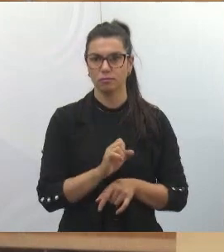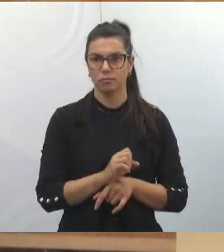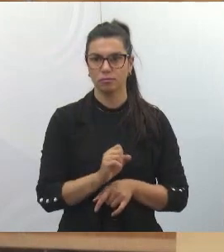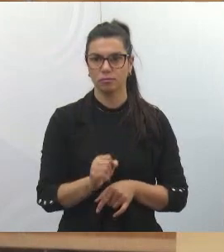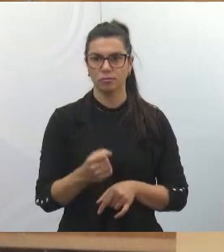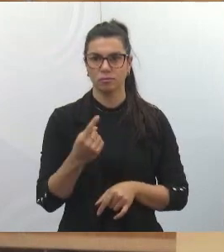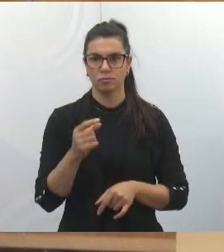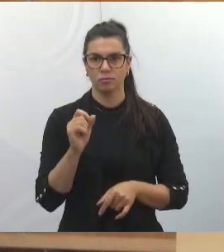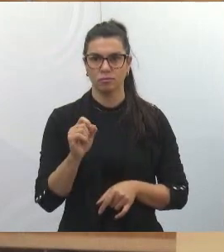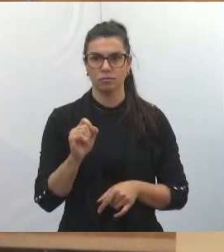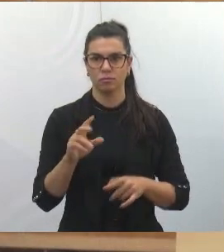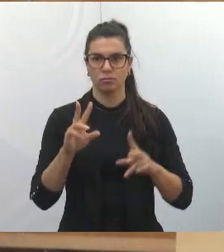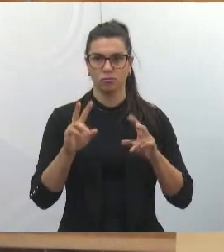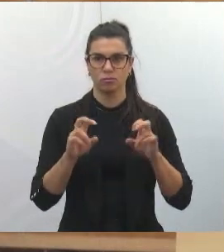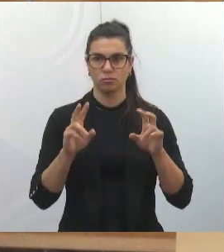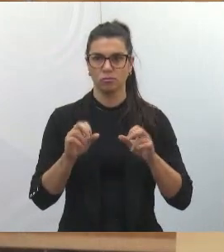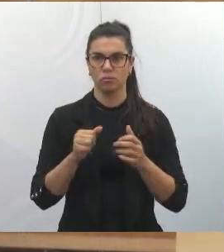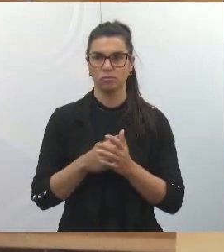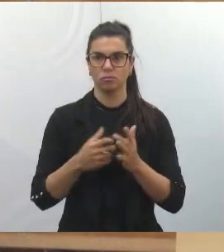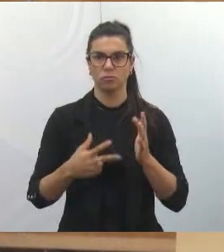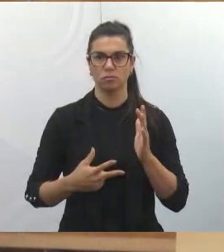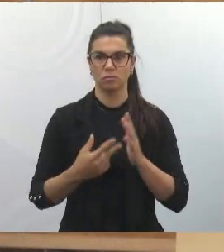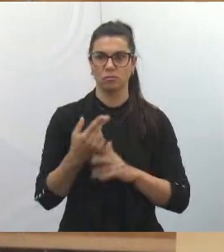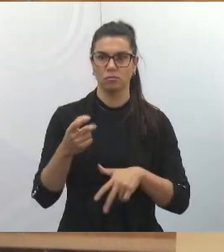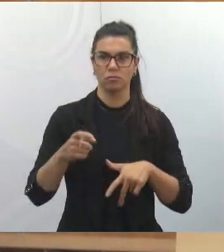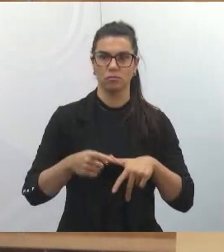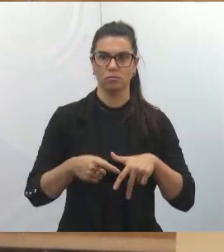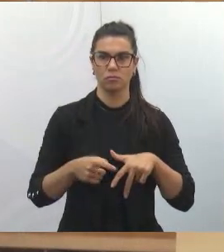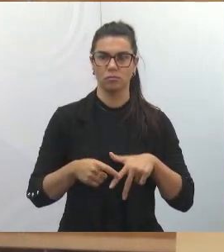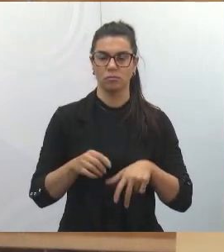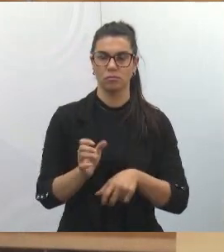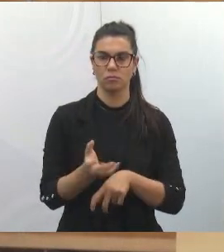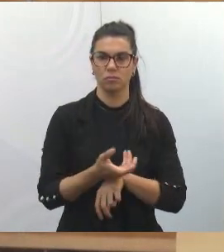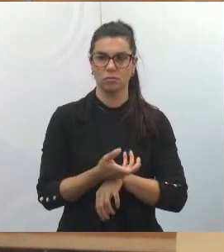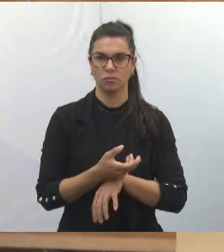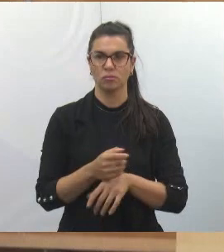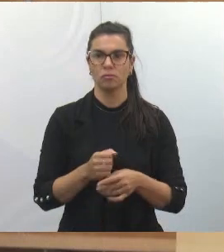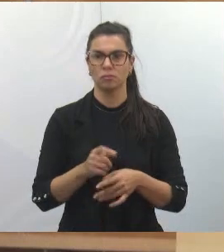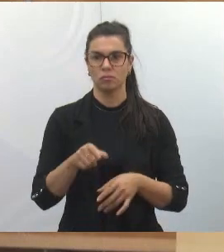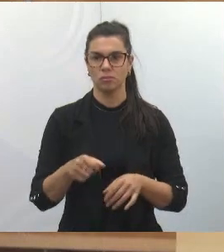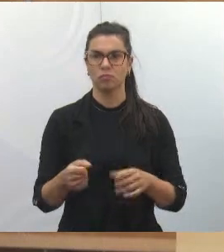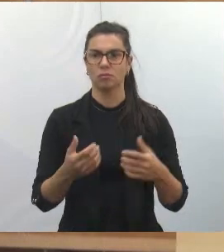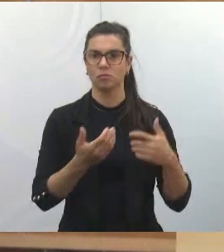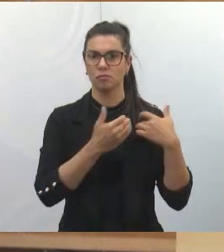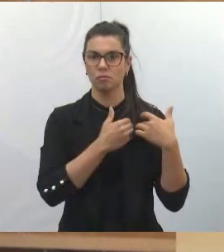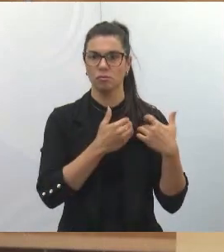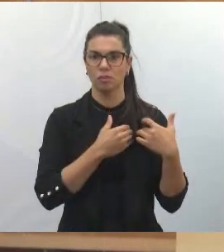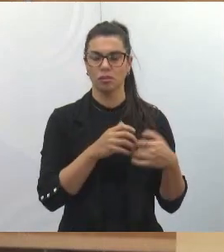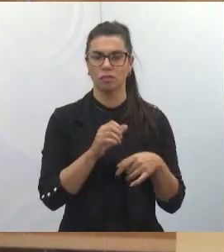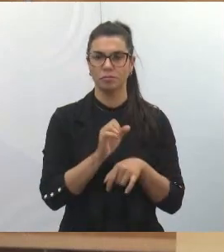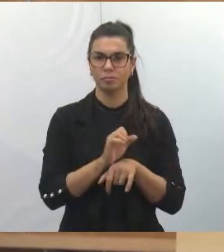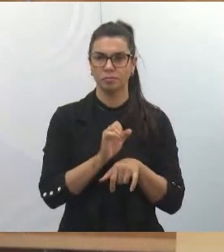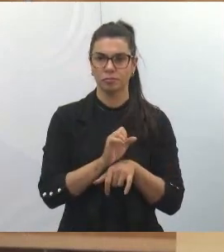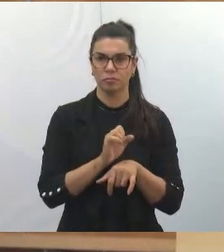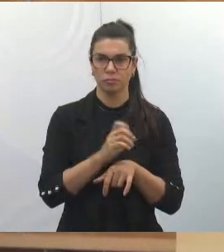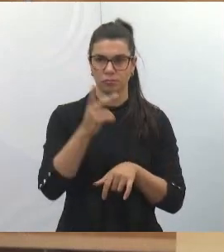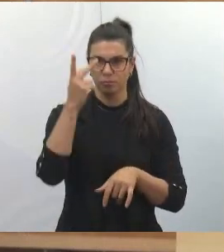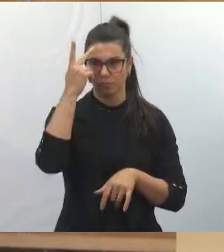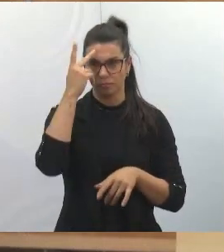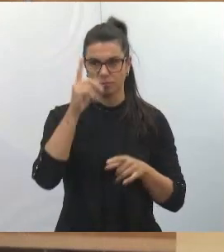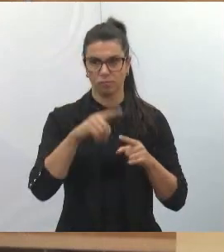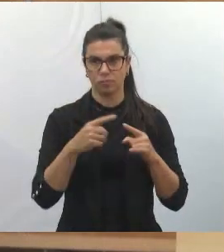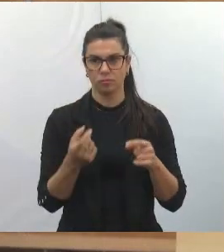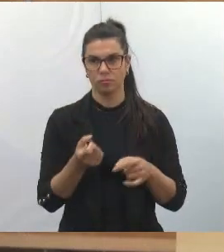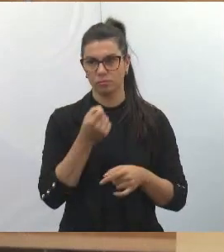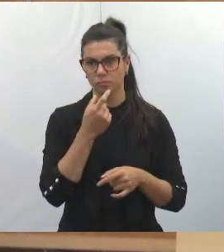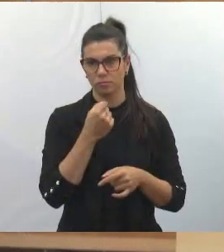Um, para as questões das cirurgias ortopédicas, que são de referência estadual, e outra, sobre a medicação de alto custo que está em